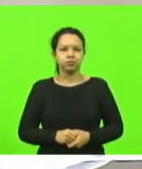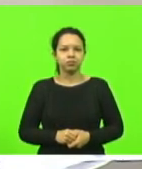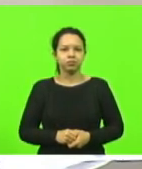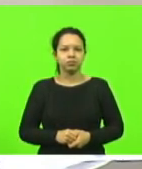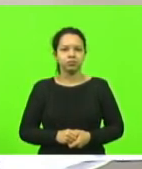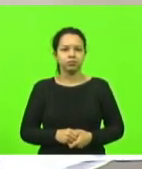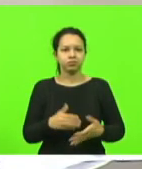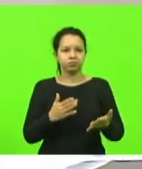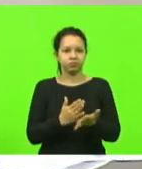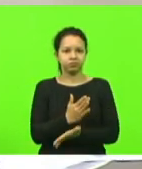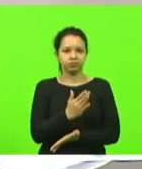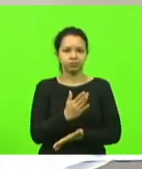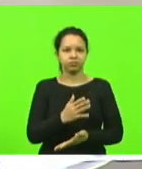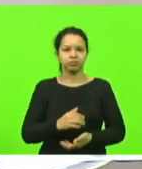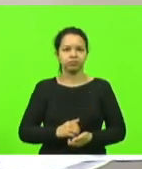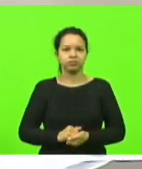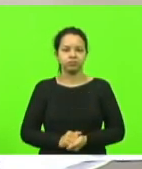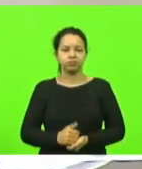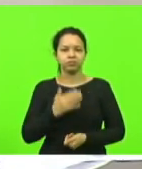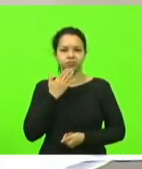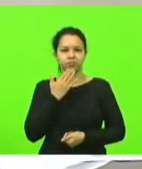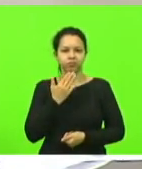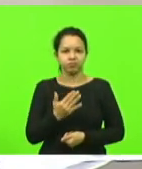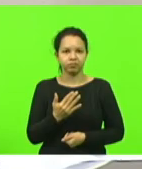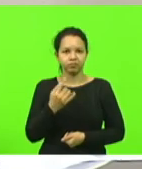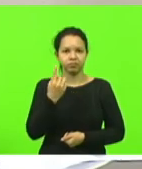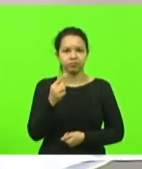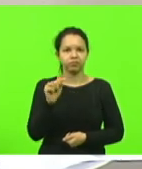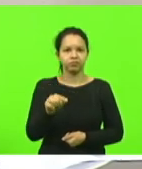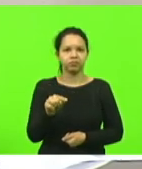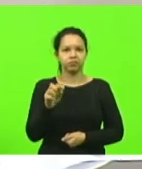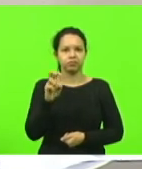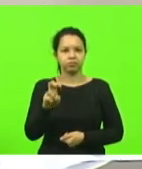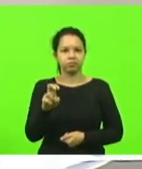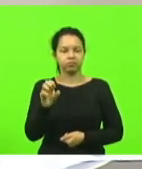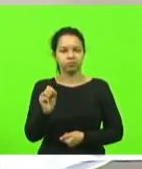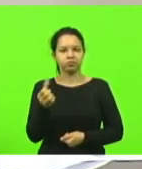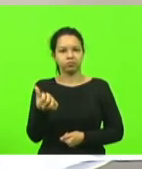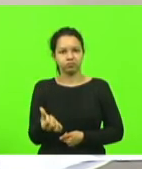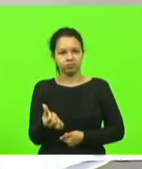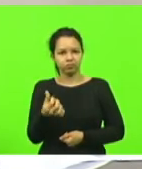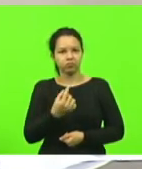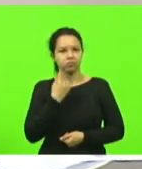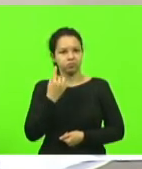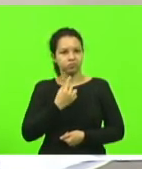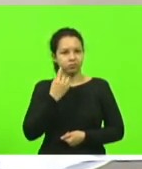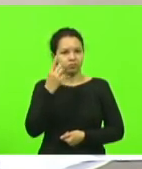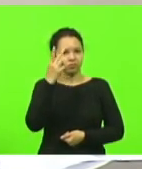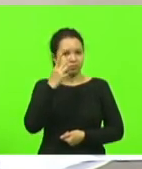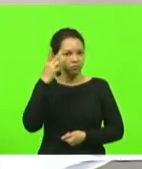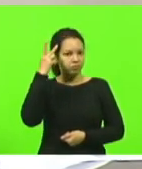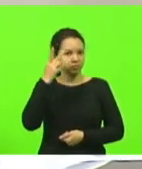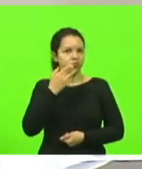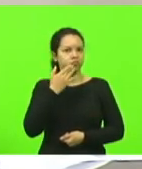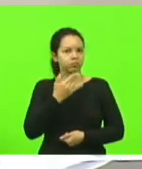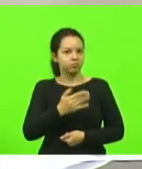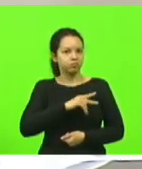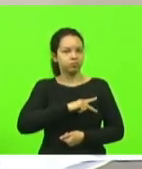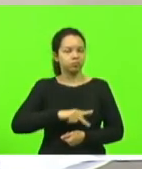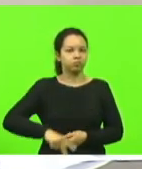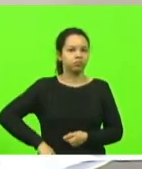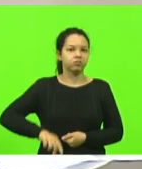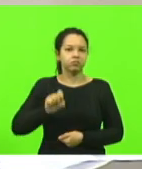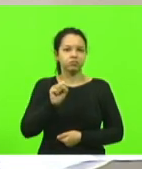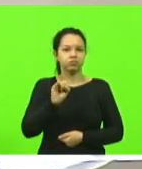aprovado. Requerimento 1586, deputada Paulinha, solicitando ao presidente da SIDASC informações